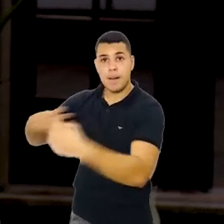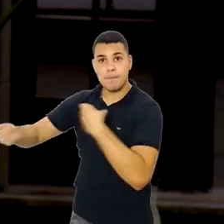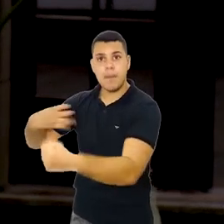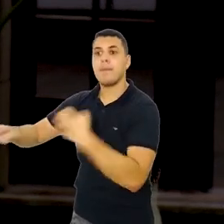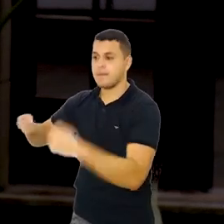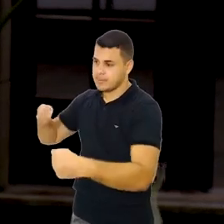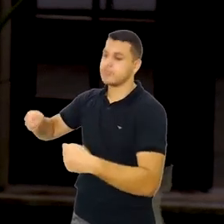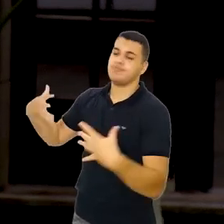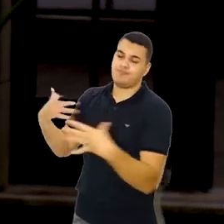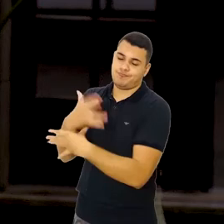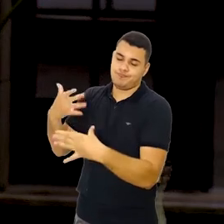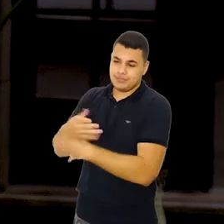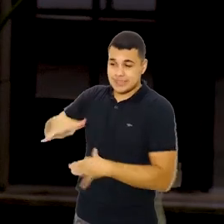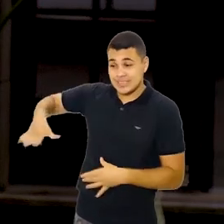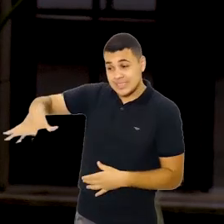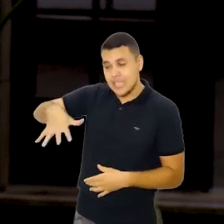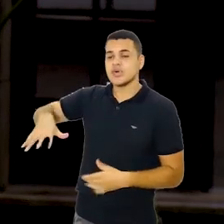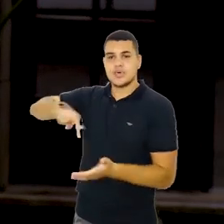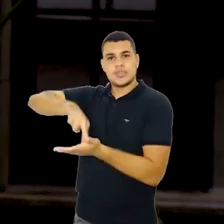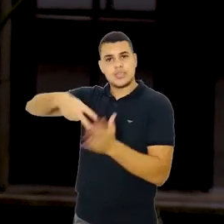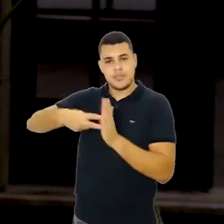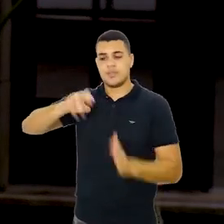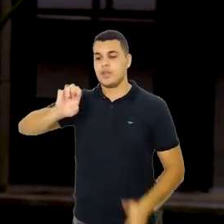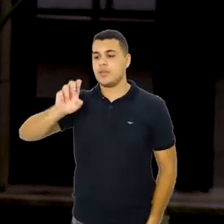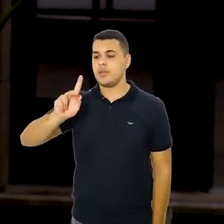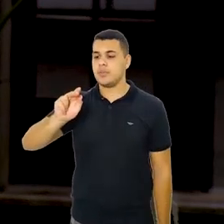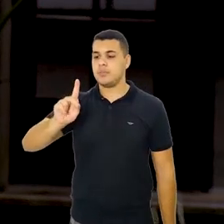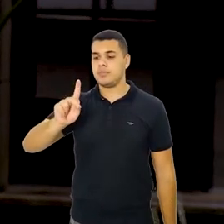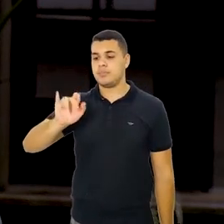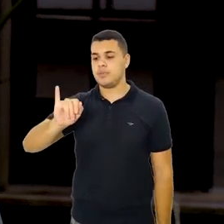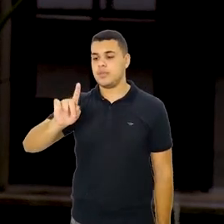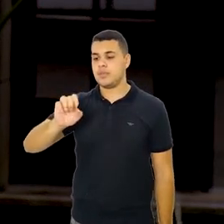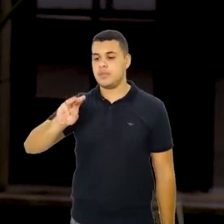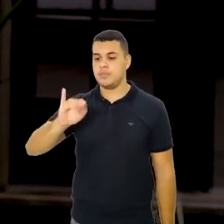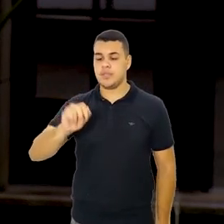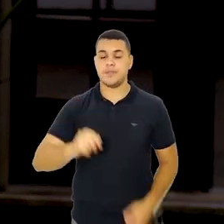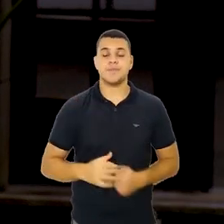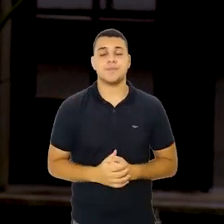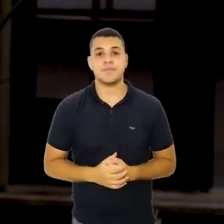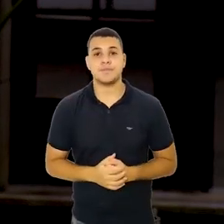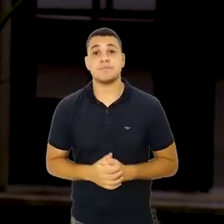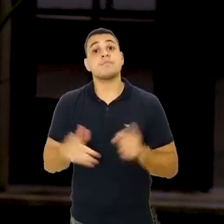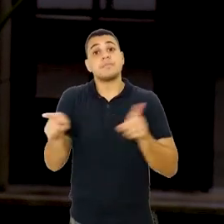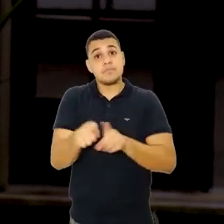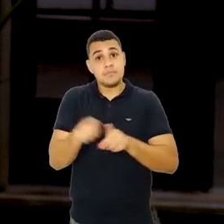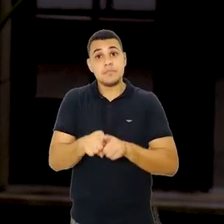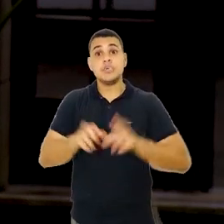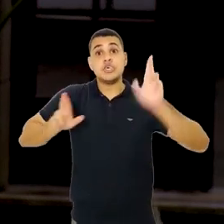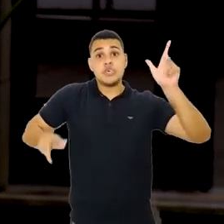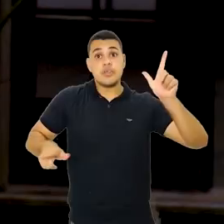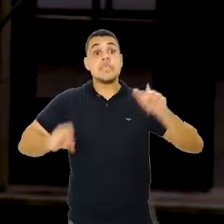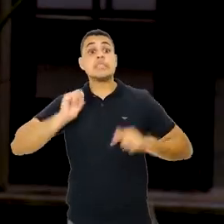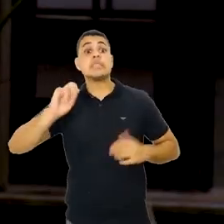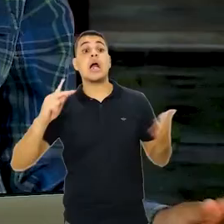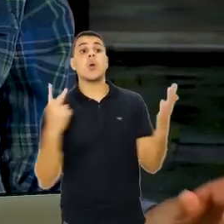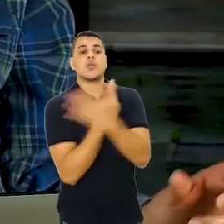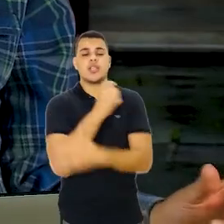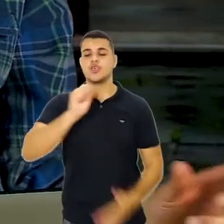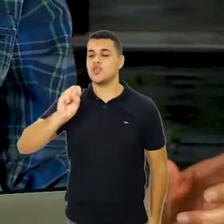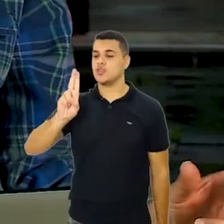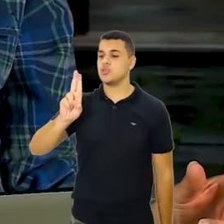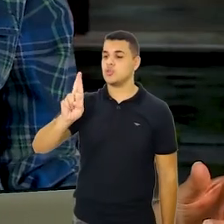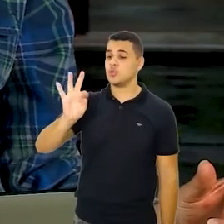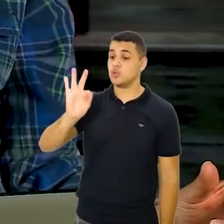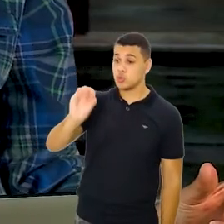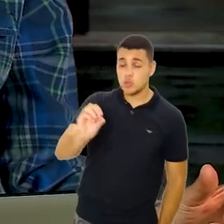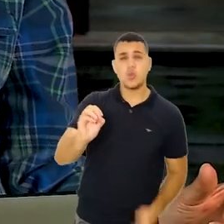naquele local, aí sim, aquele local está iniciando um processo epidêmico, muito provavelmente. E,